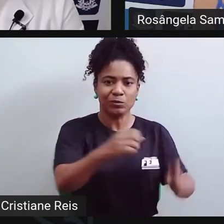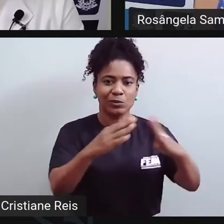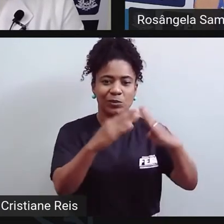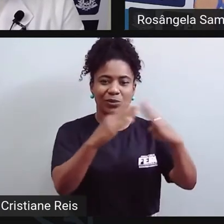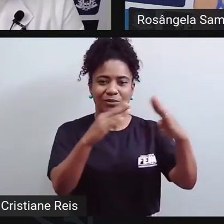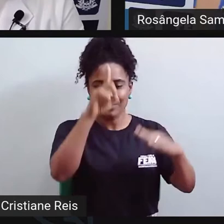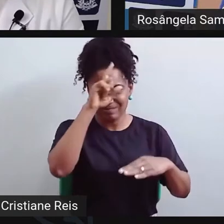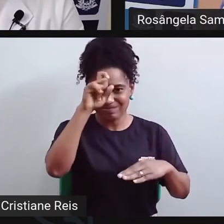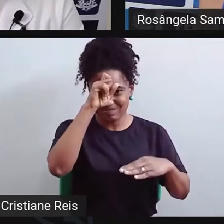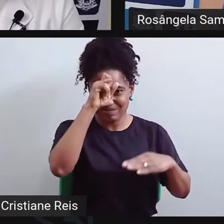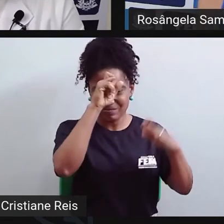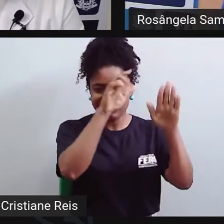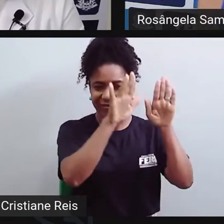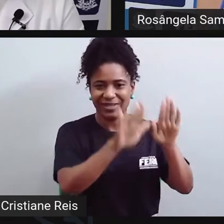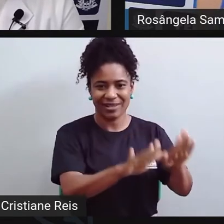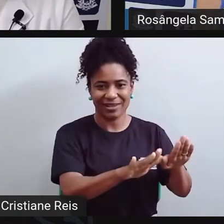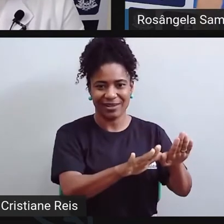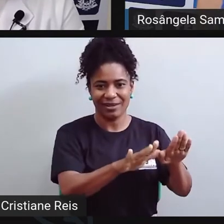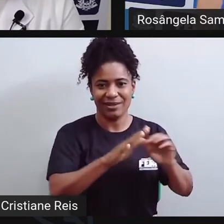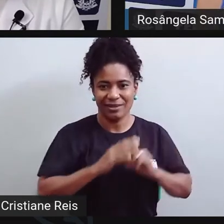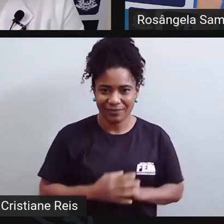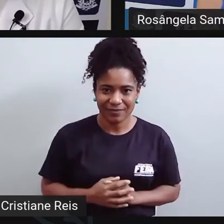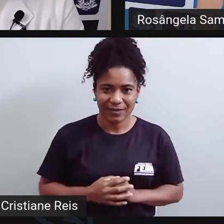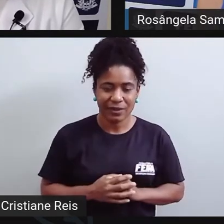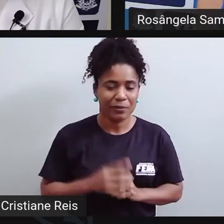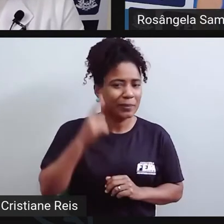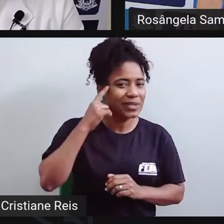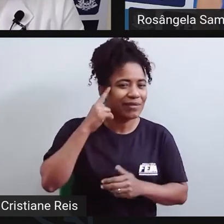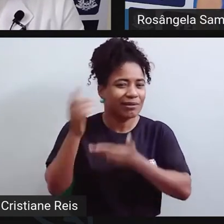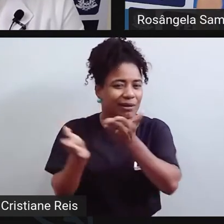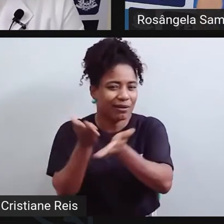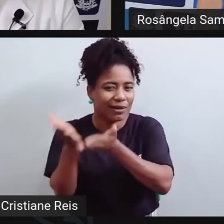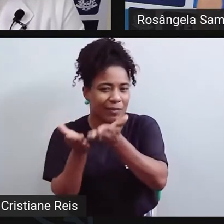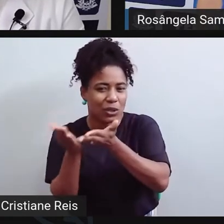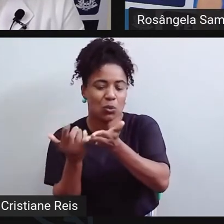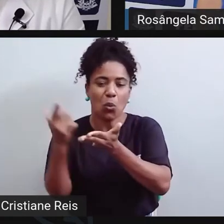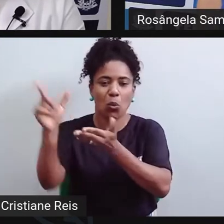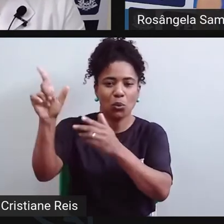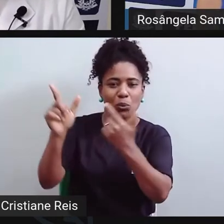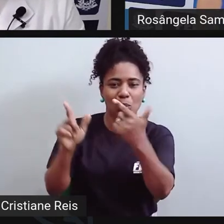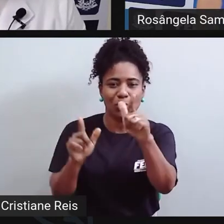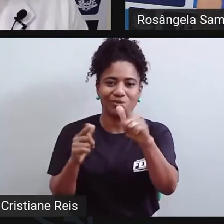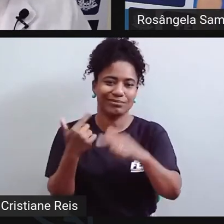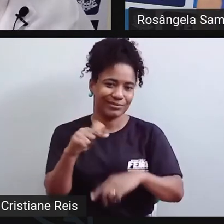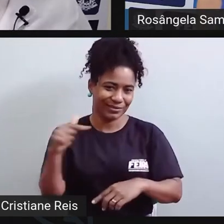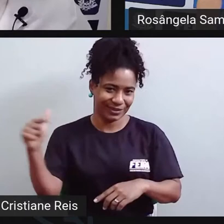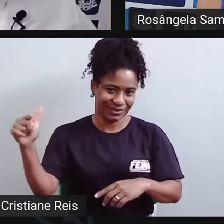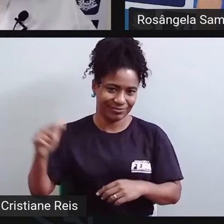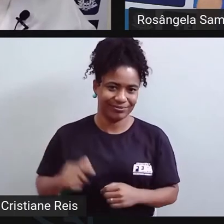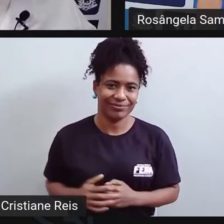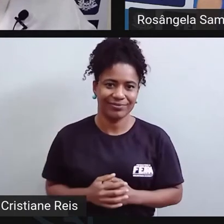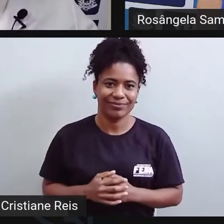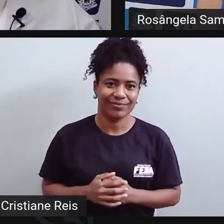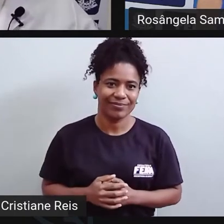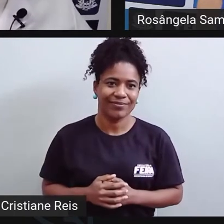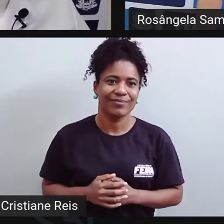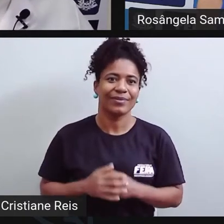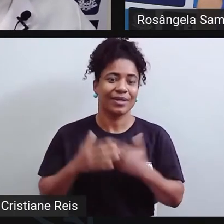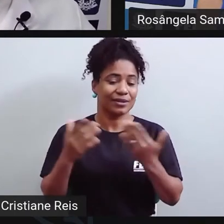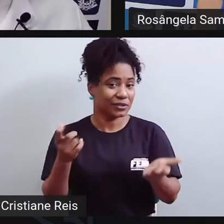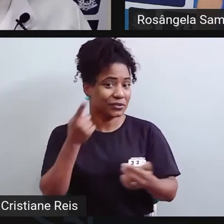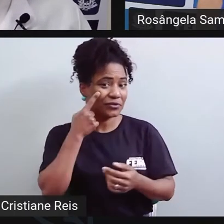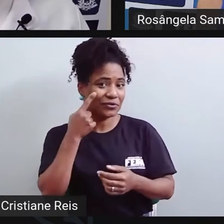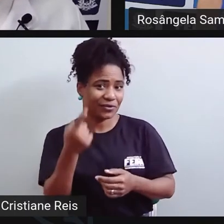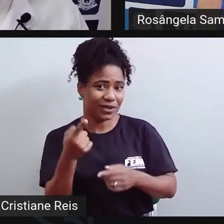psiquiátricos. Não se falava em outra forma de tratamento. E a gente até ouve em filmes, em